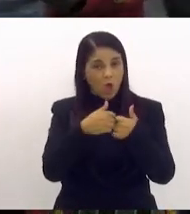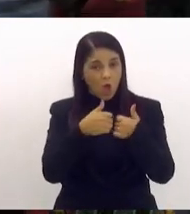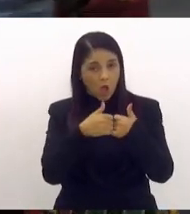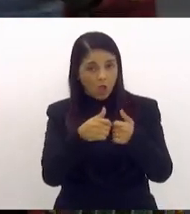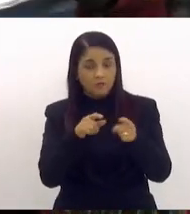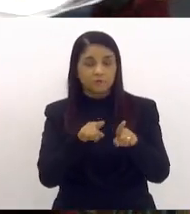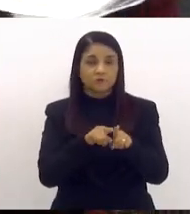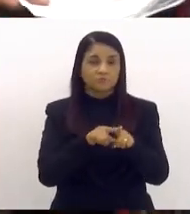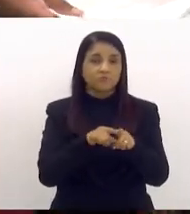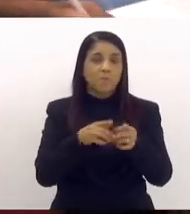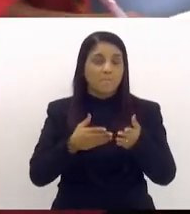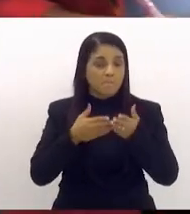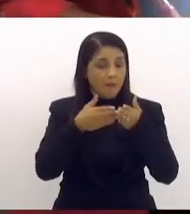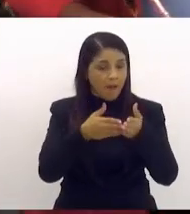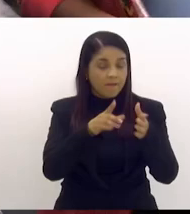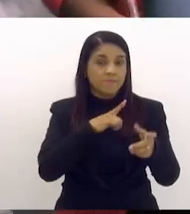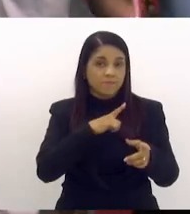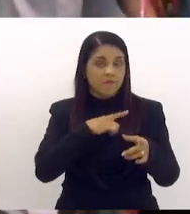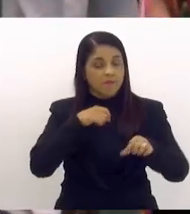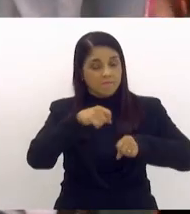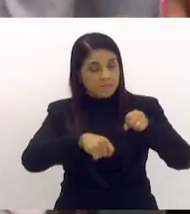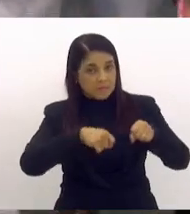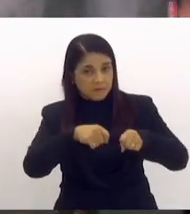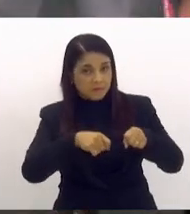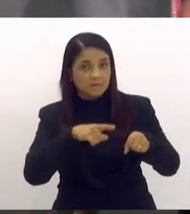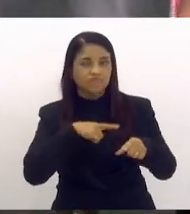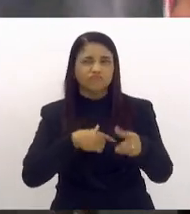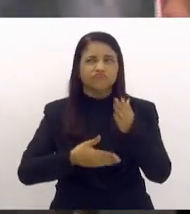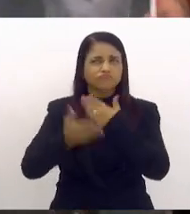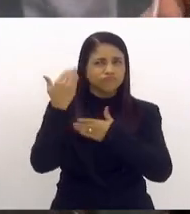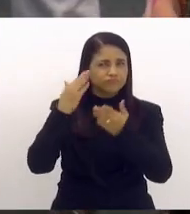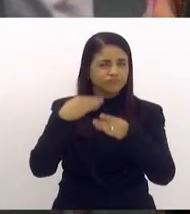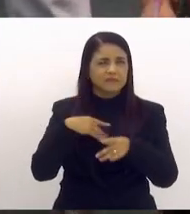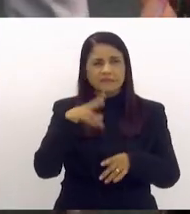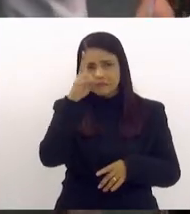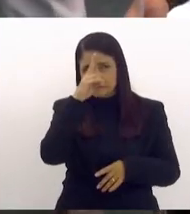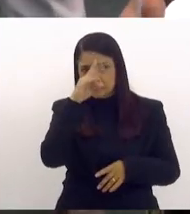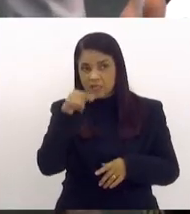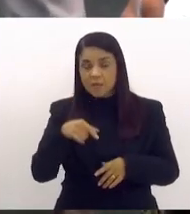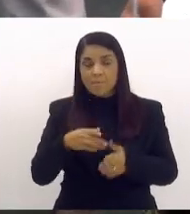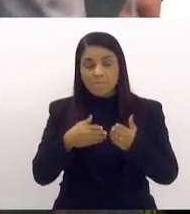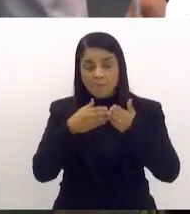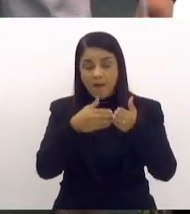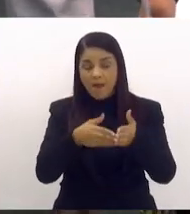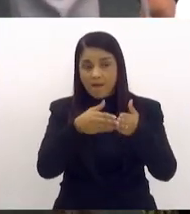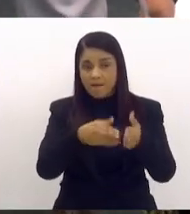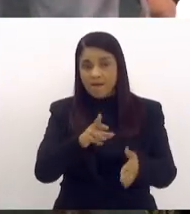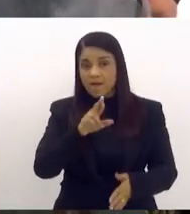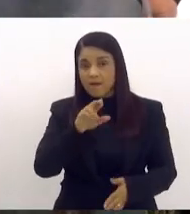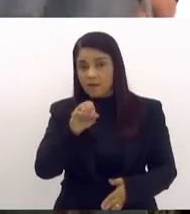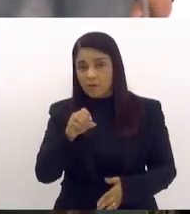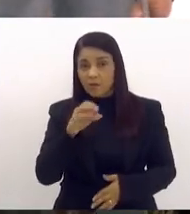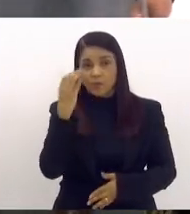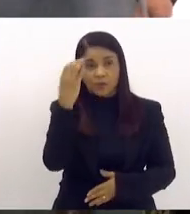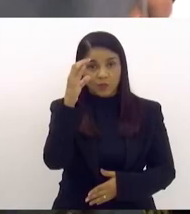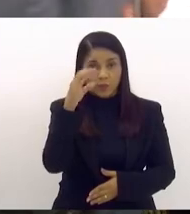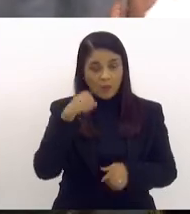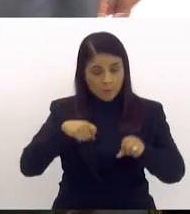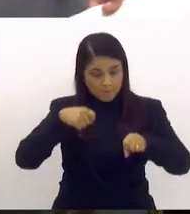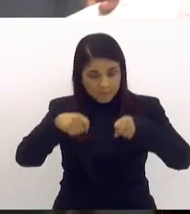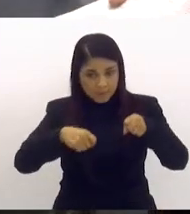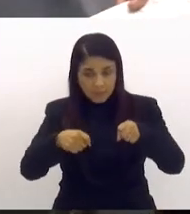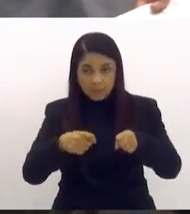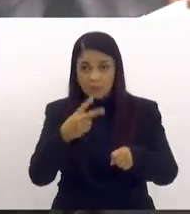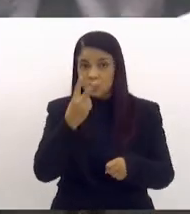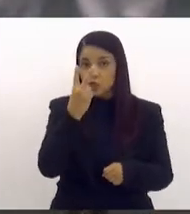bicicletários. Na época, Tia Ju, vocês talvez não se lembrem, as barcas de Rio Niterói, quando o cara entrava com bicicleta, cobravam